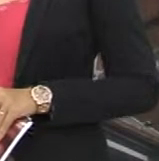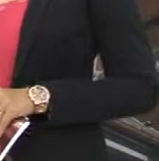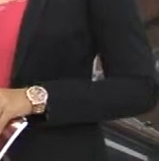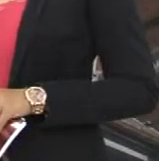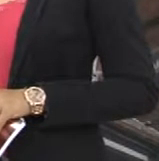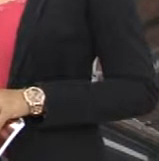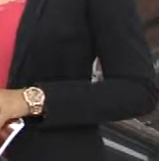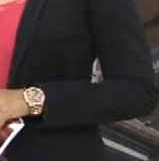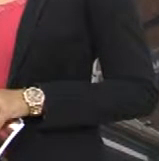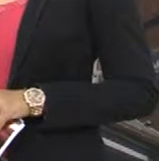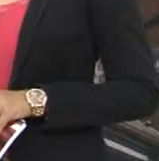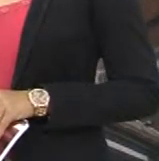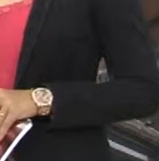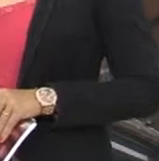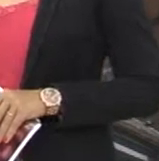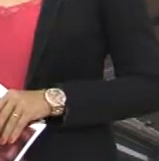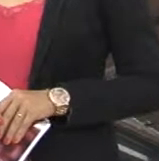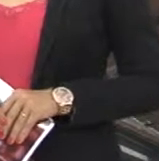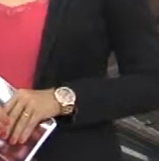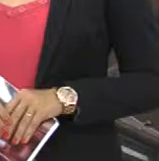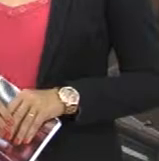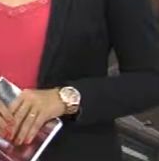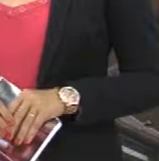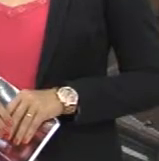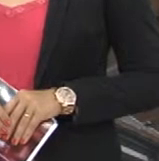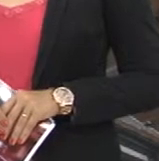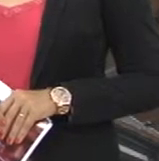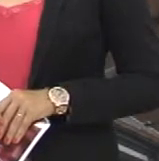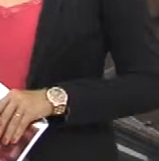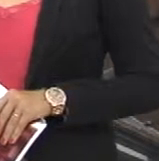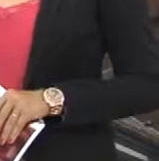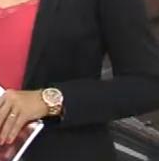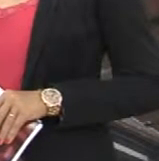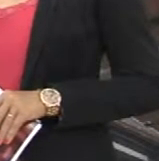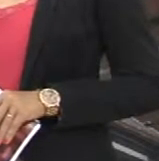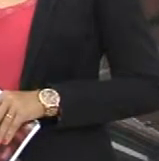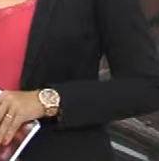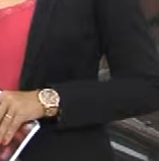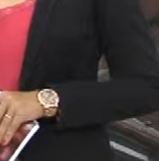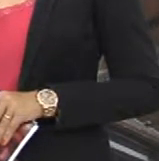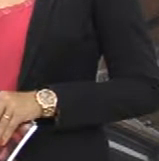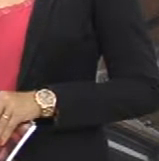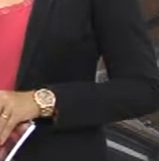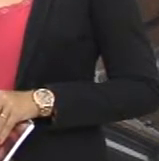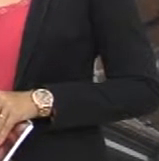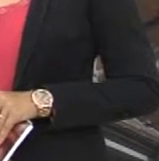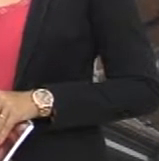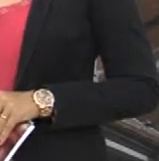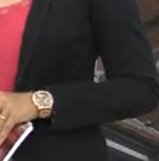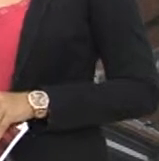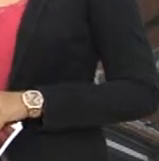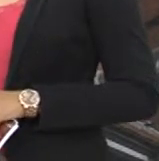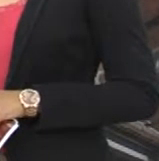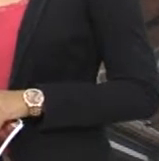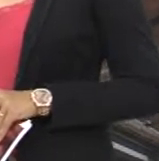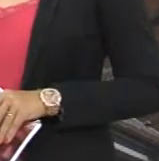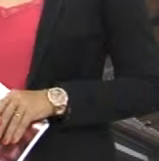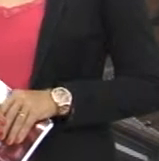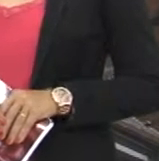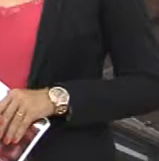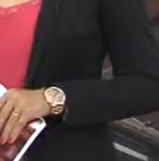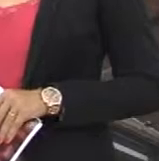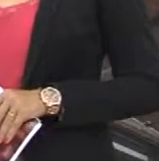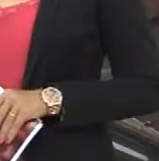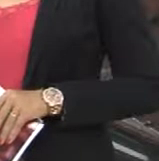A cobrança de IPTU em um condomínio em Campinas tem gerado protestos de moradores há um bom tempo e esse fato chamou a atenção de